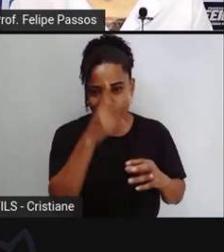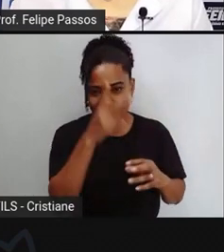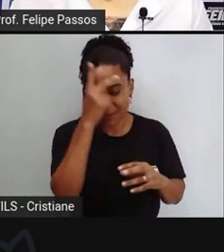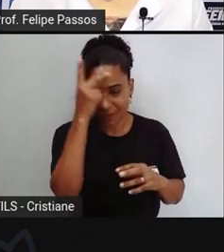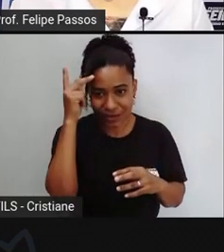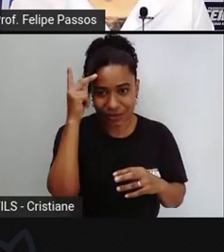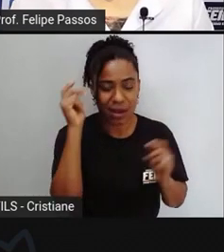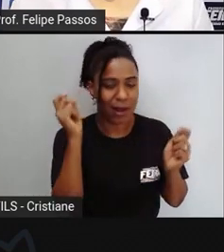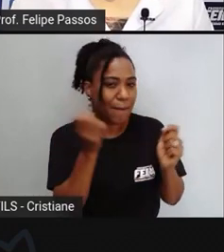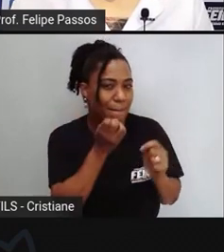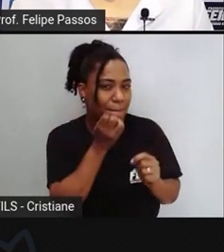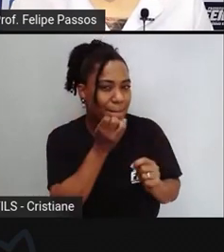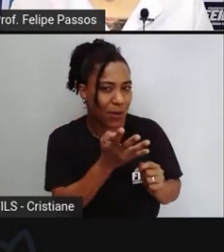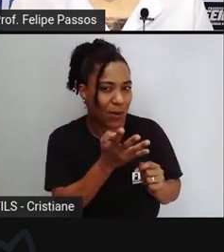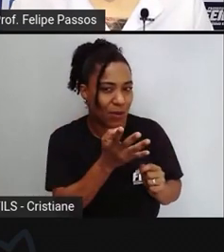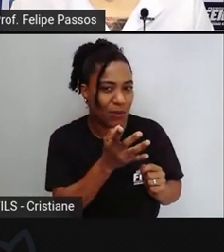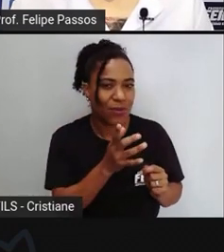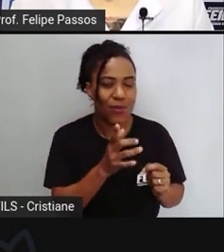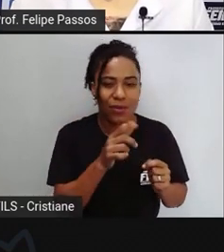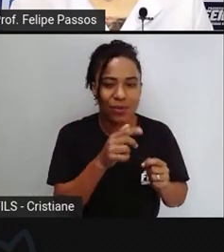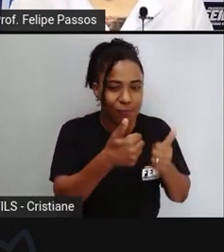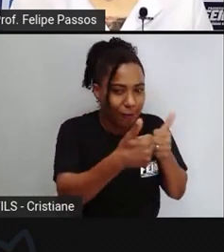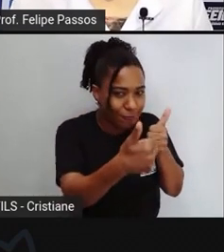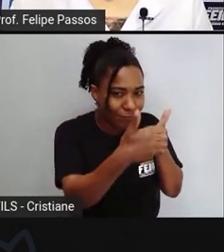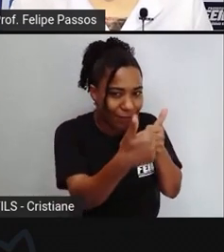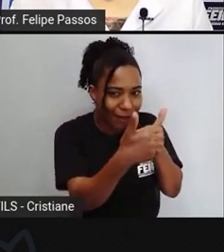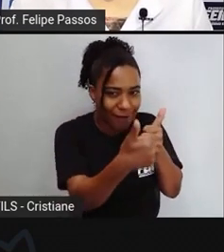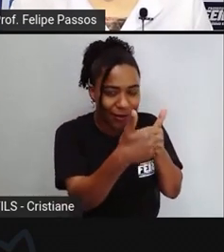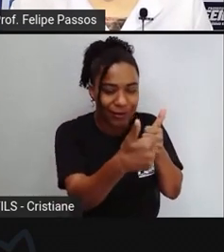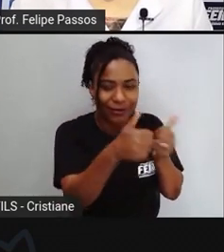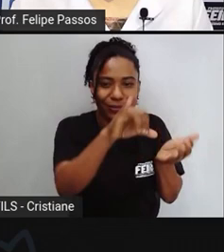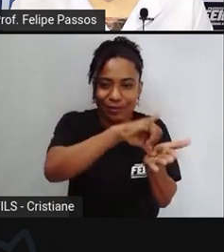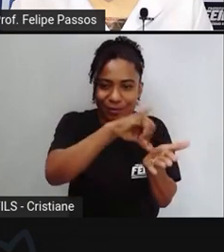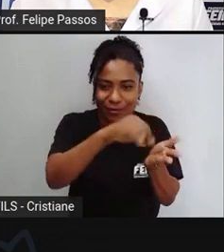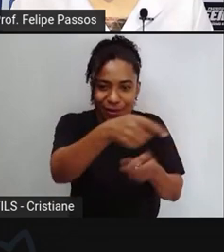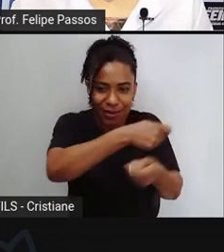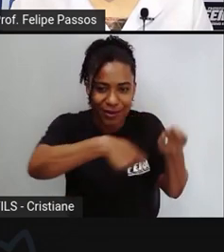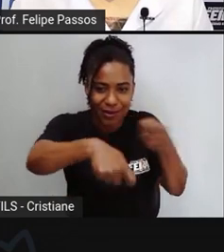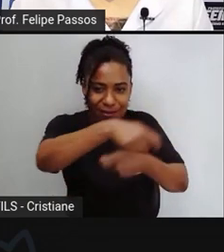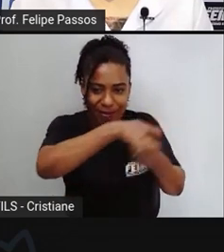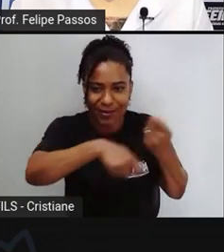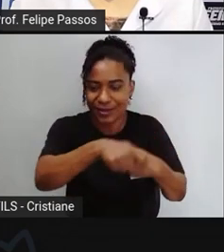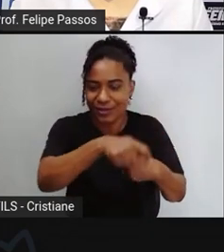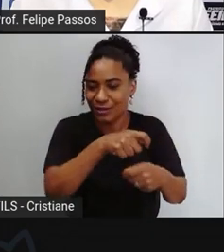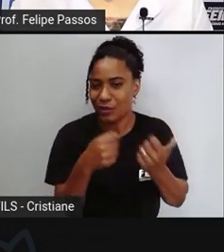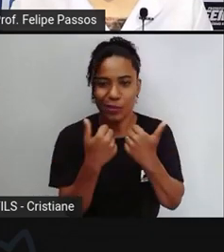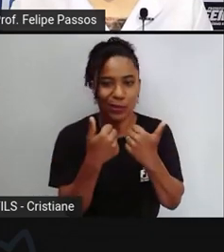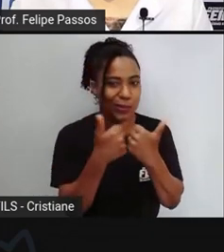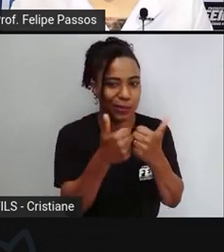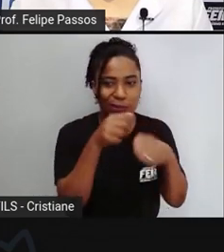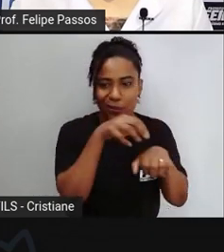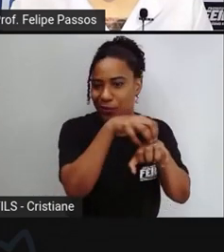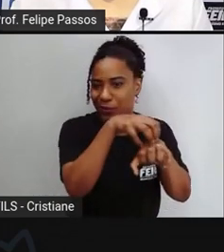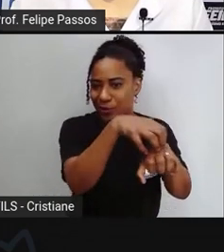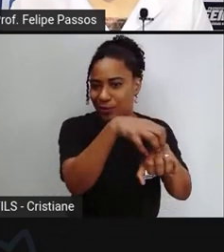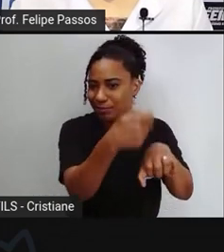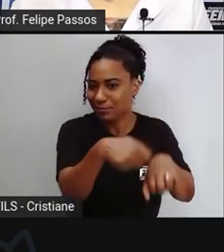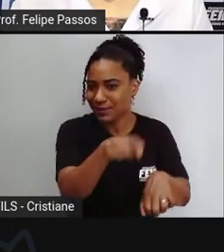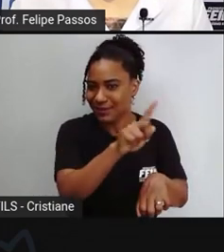transporte onde a pessoa de alguma forma poderá